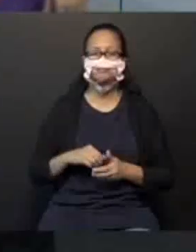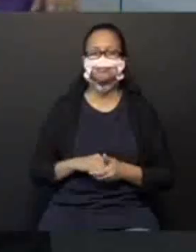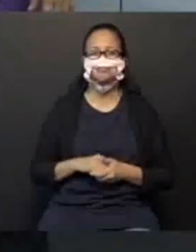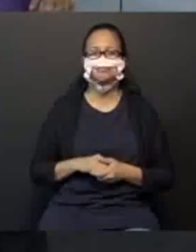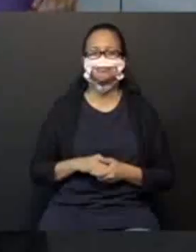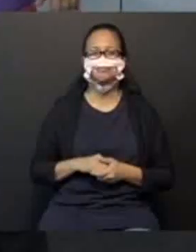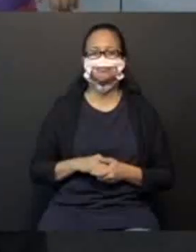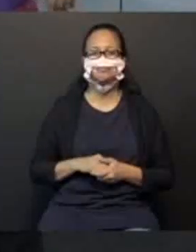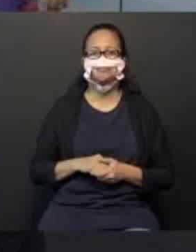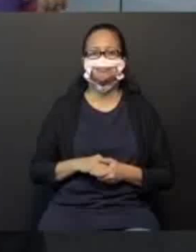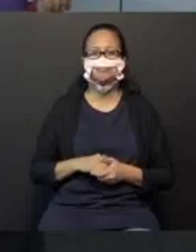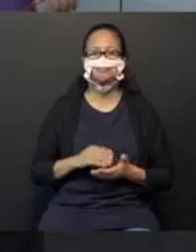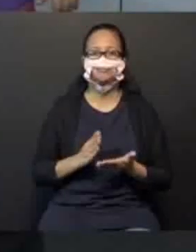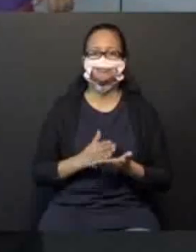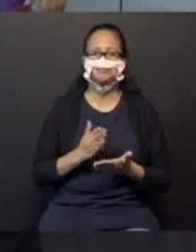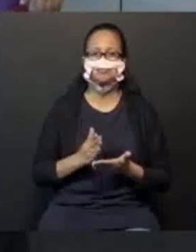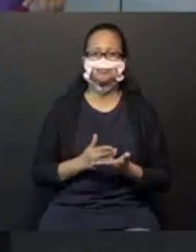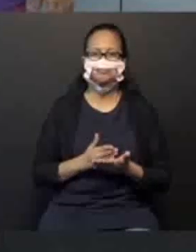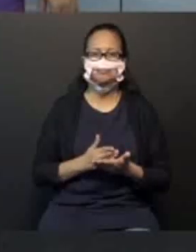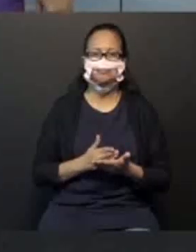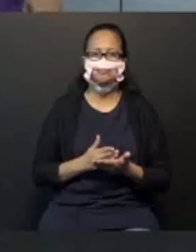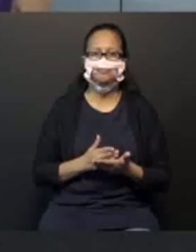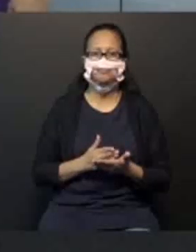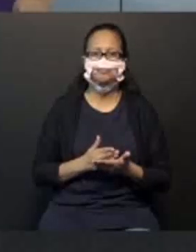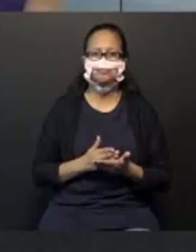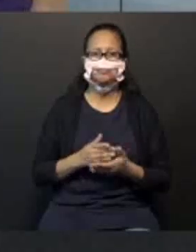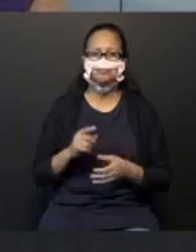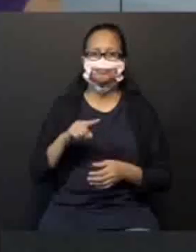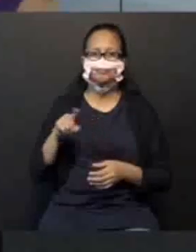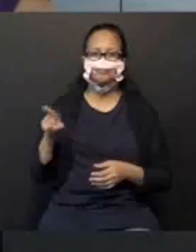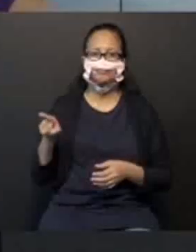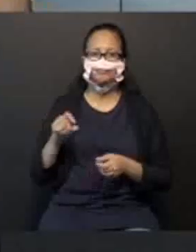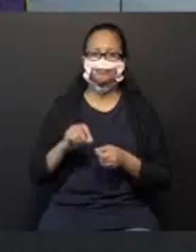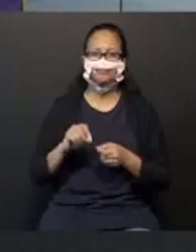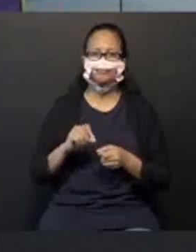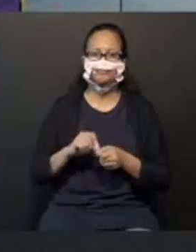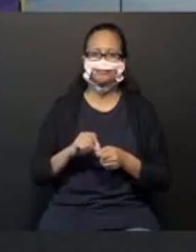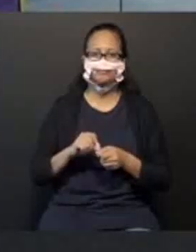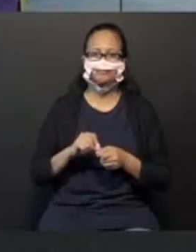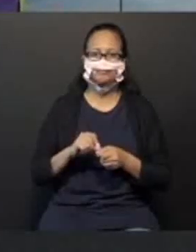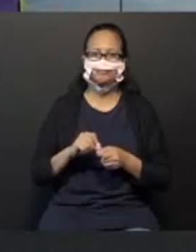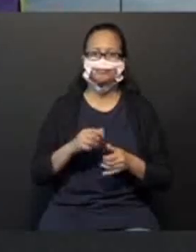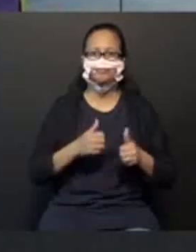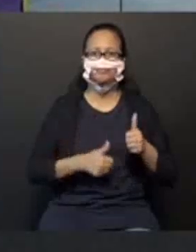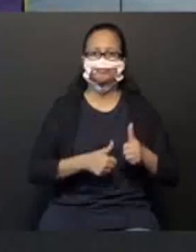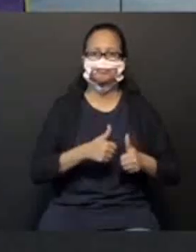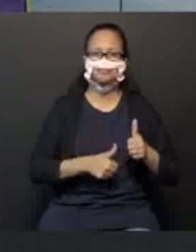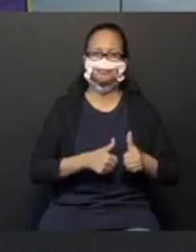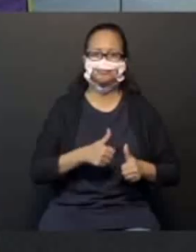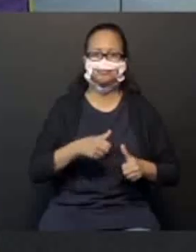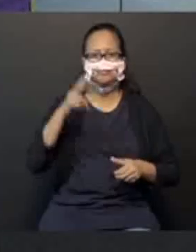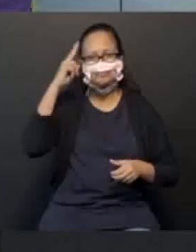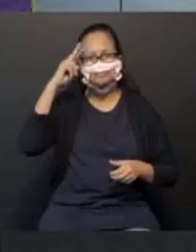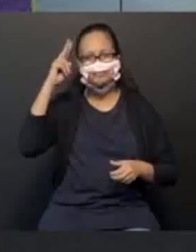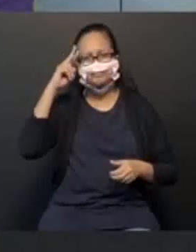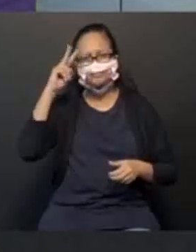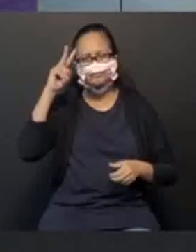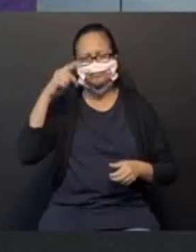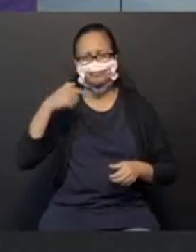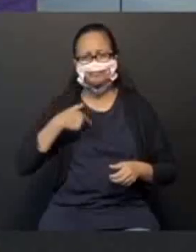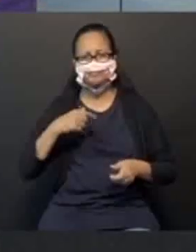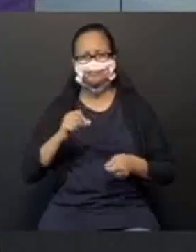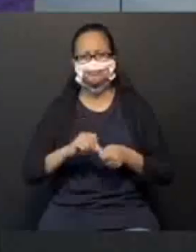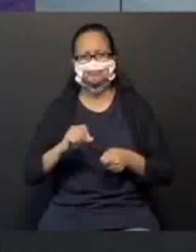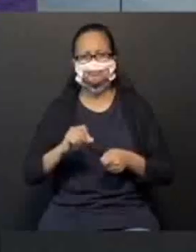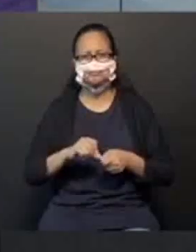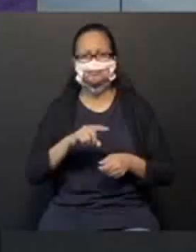Na mesma página, vocês vão fazer essa daqui. Vamos jogar. Lembram da sessão que eu fiz? Que você faz